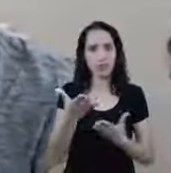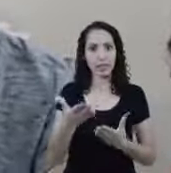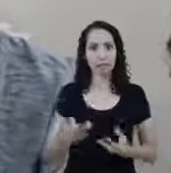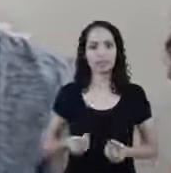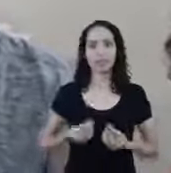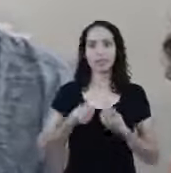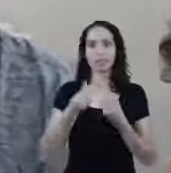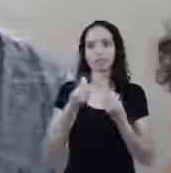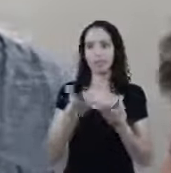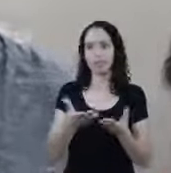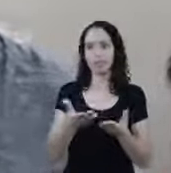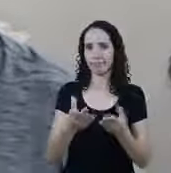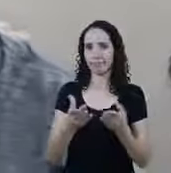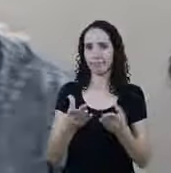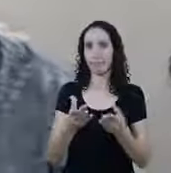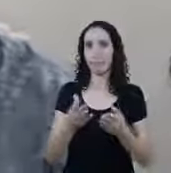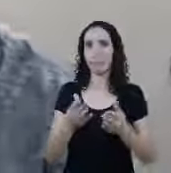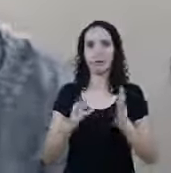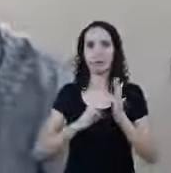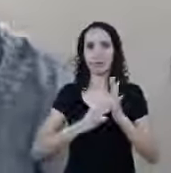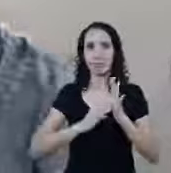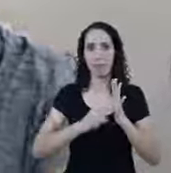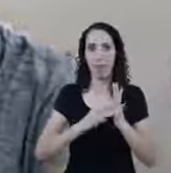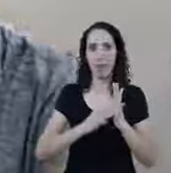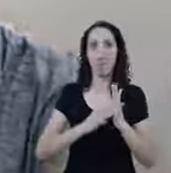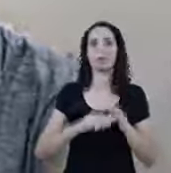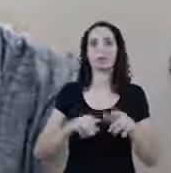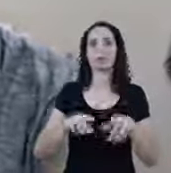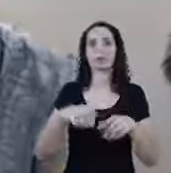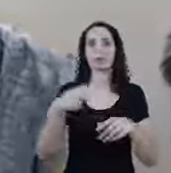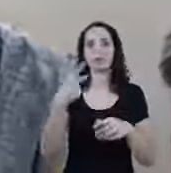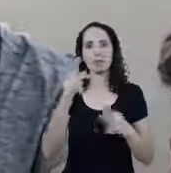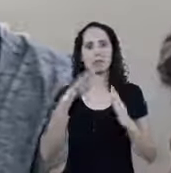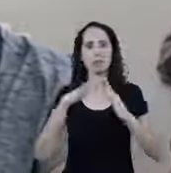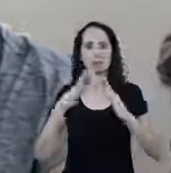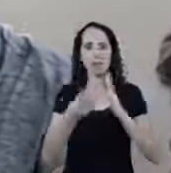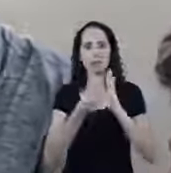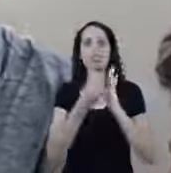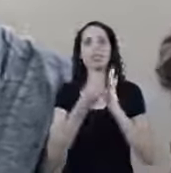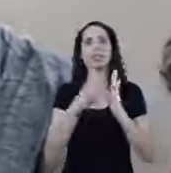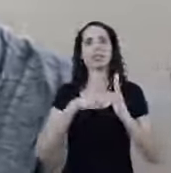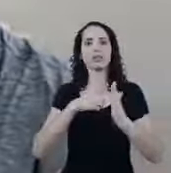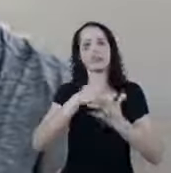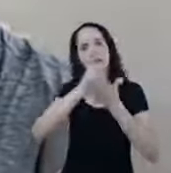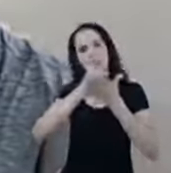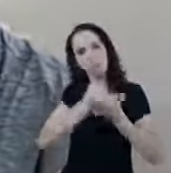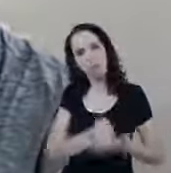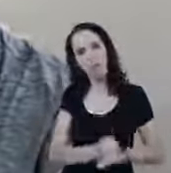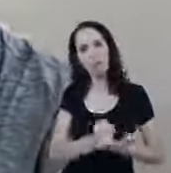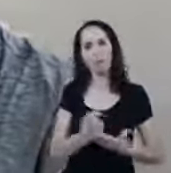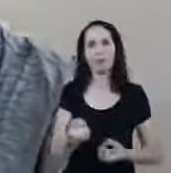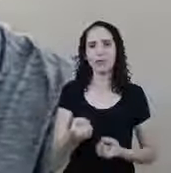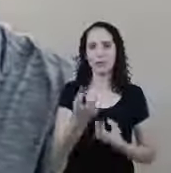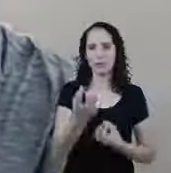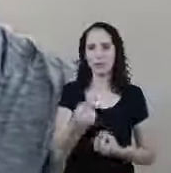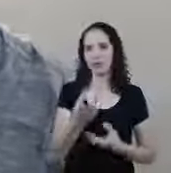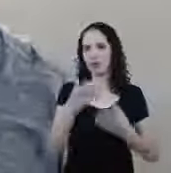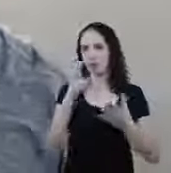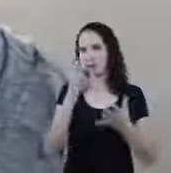A você Para que toda A sua membresia Esteja amparada Nesse momento De informações De informações